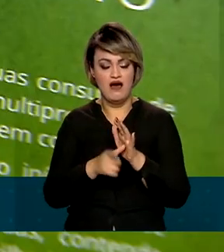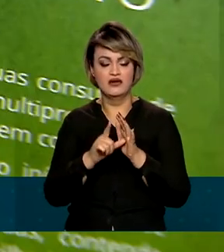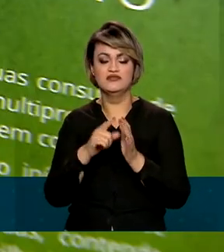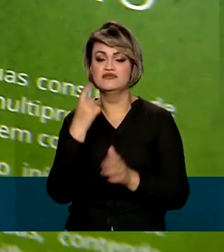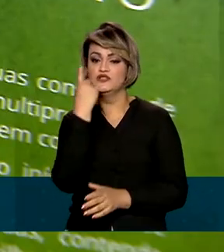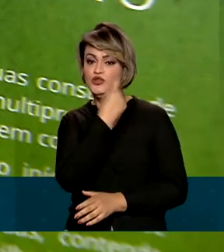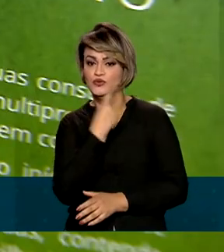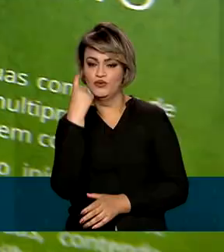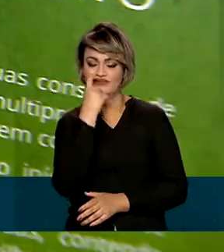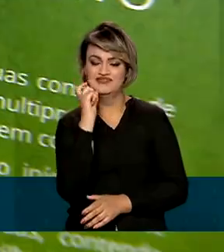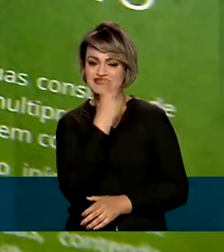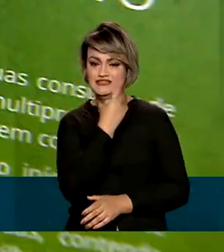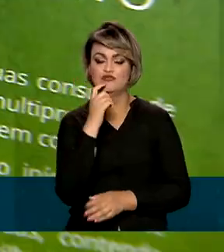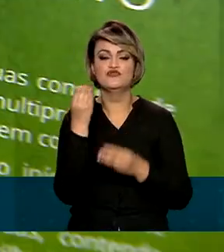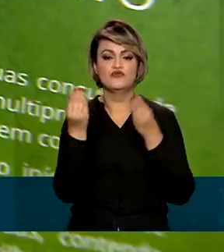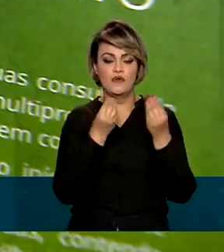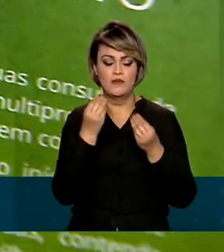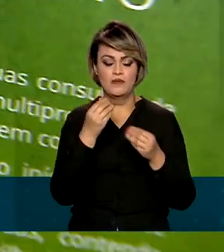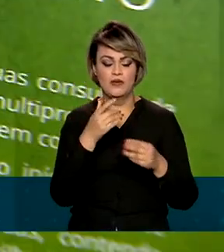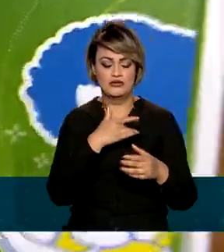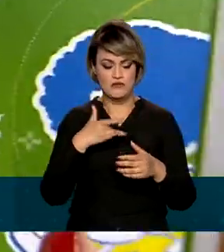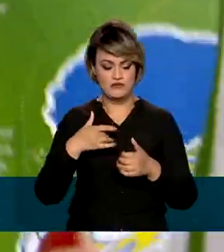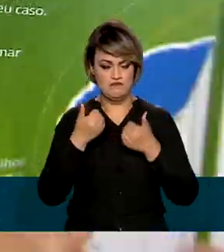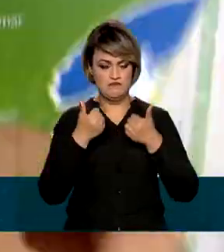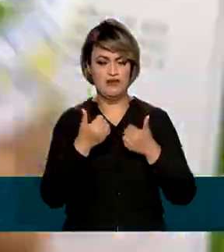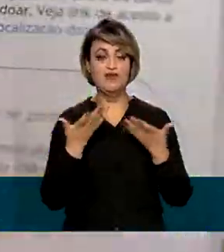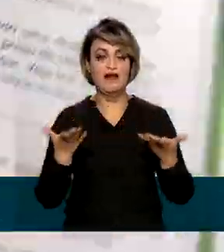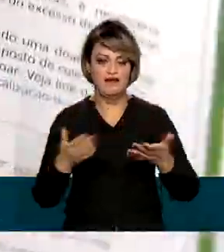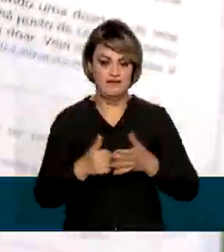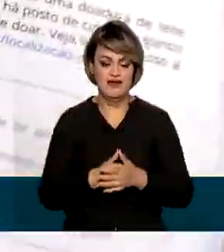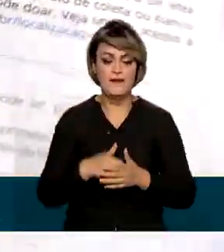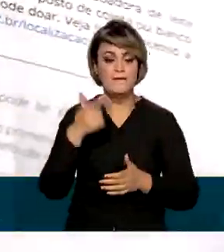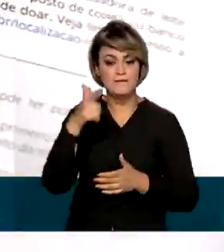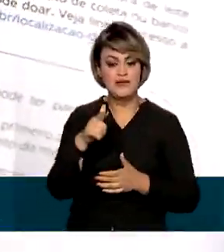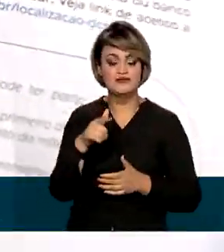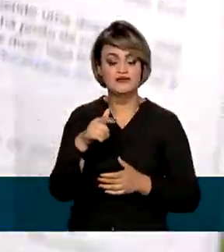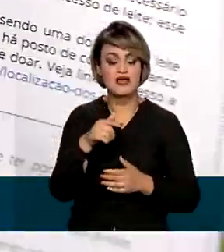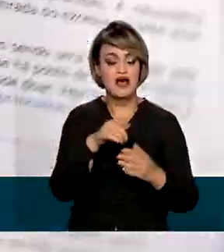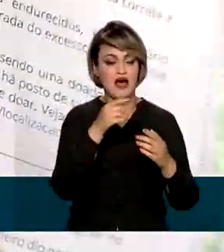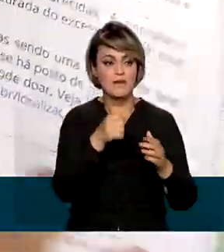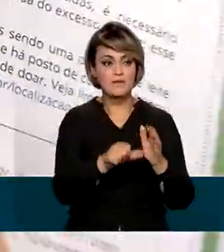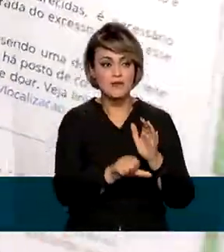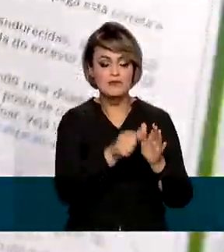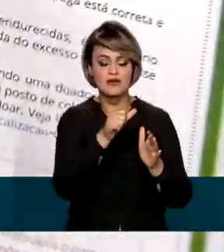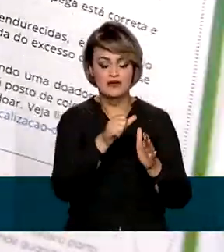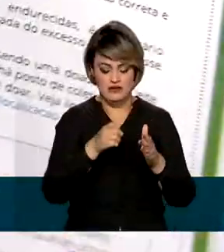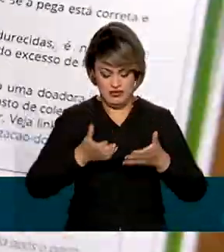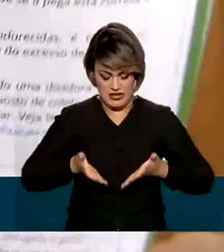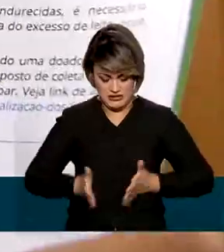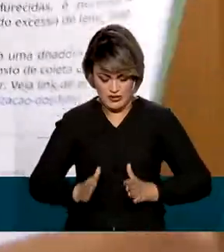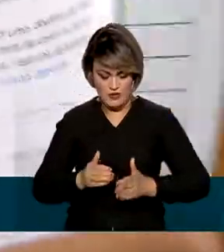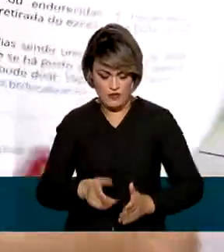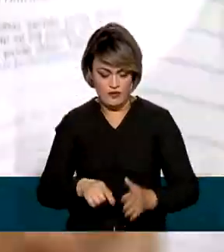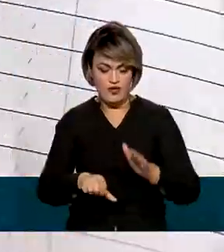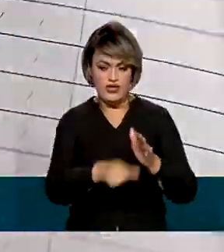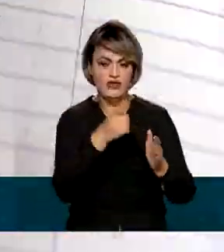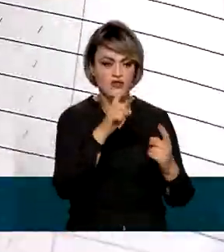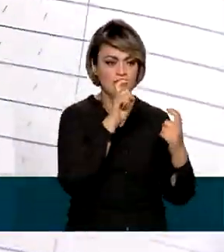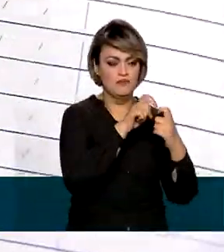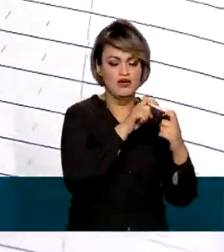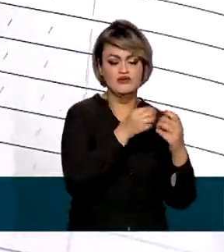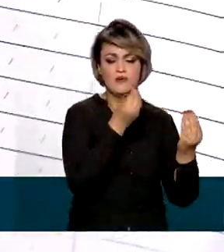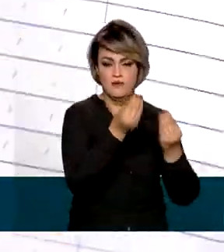odontológico e saúde bucal na gestação. E da importância da primeira consulta após o parto. E dicas